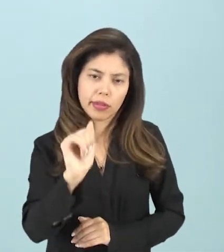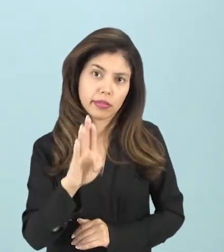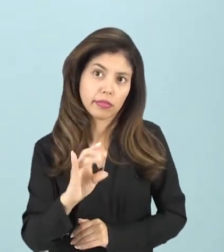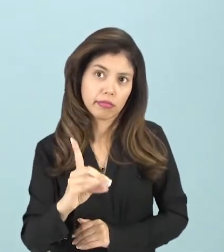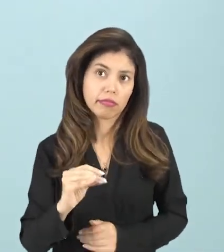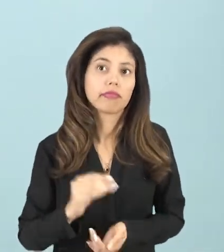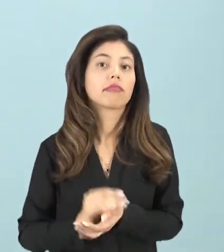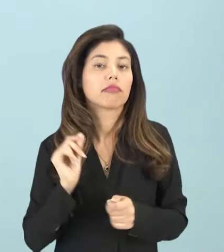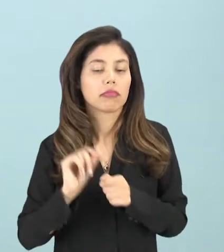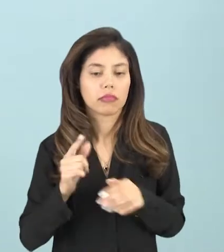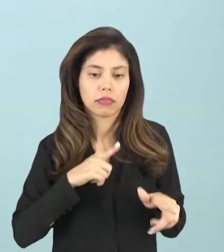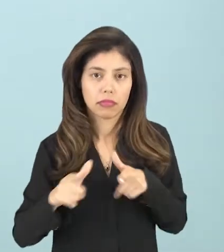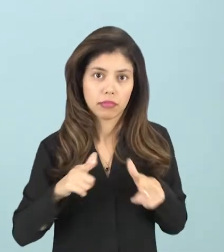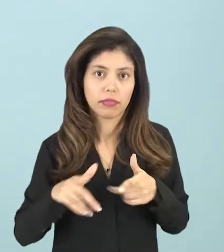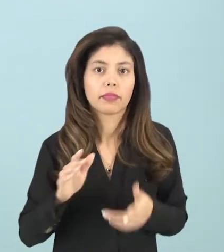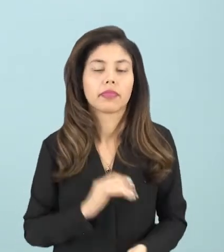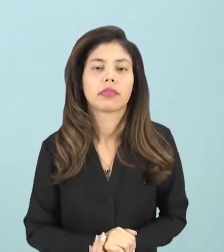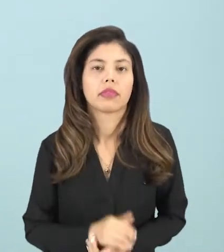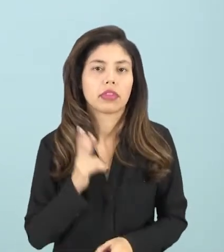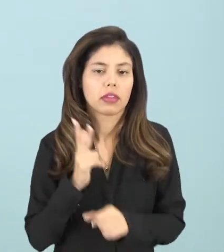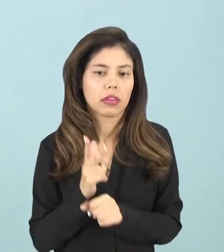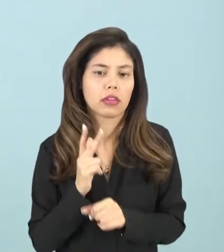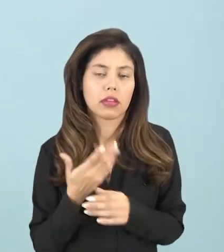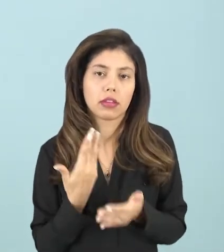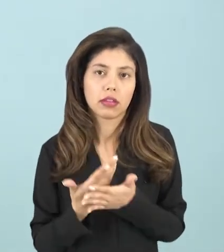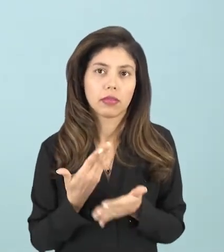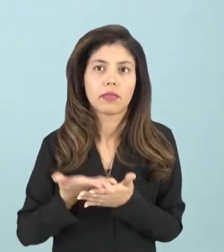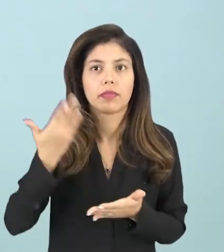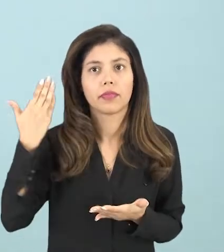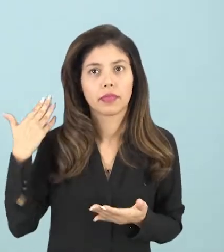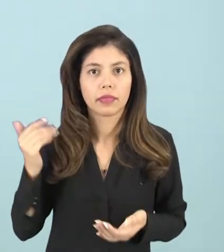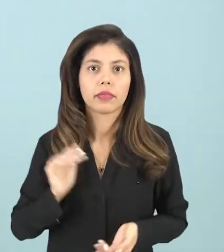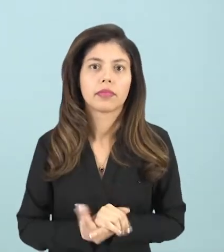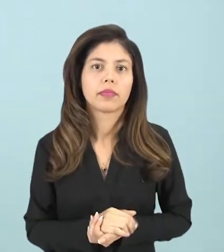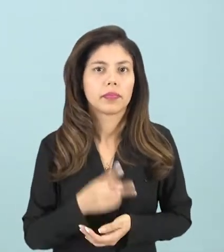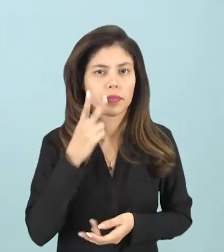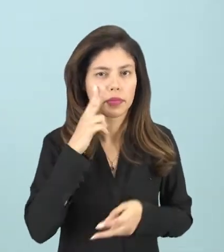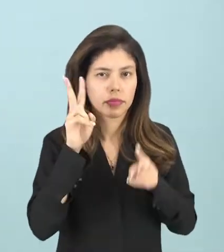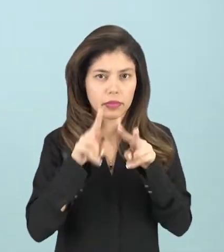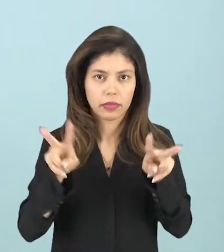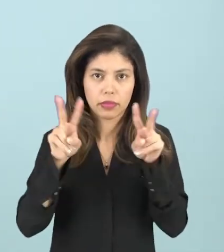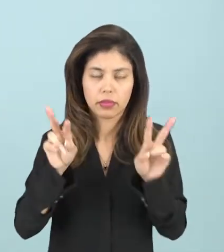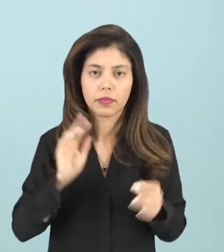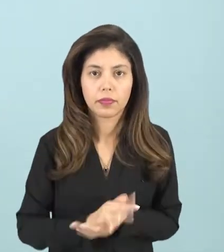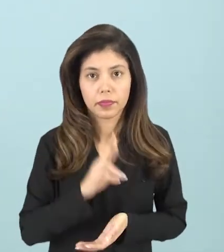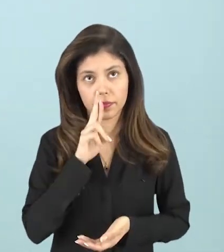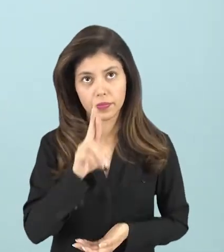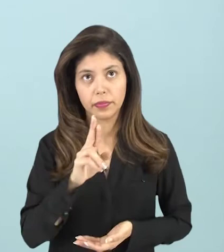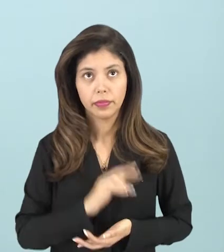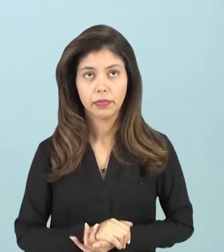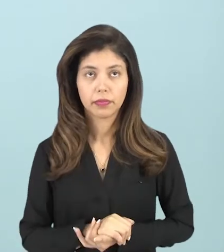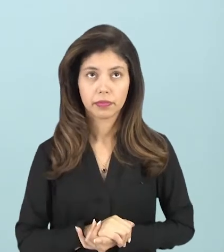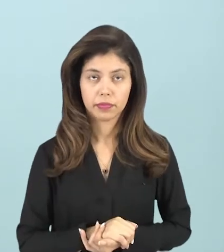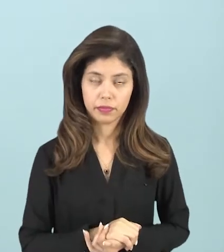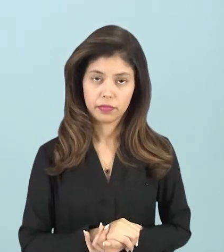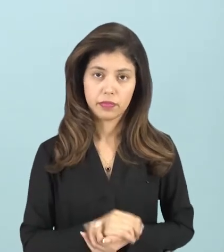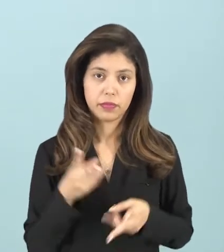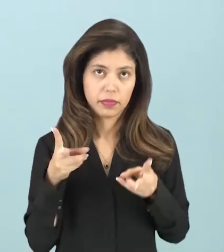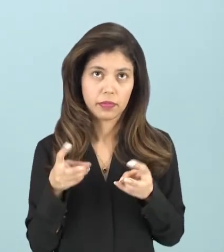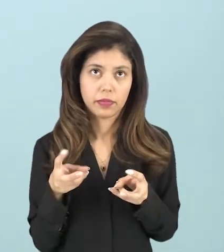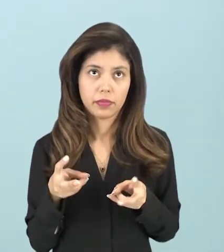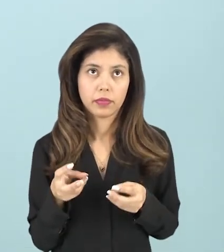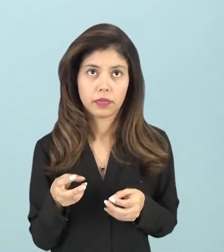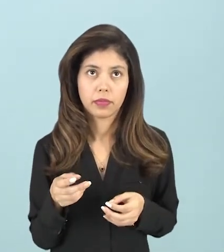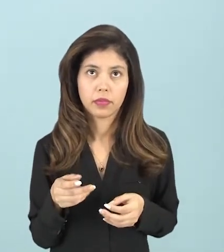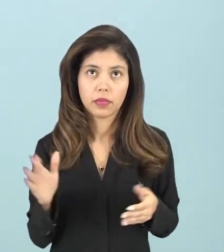que nós estávamos trabalhando em videoaulas anteriores. Vamos visualizar a resposta e tecer